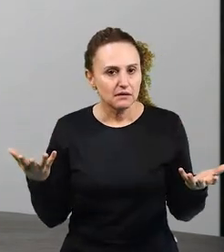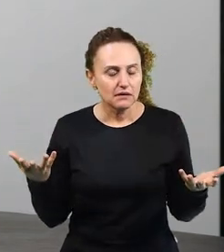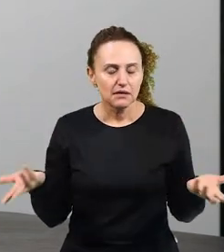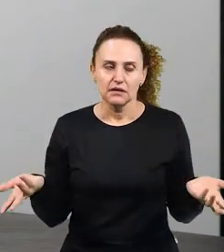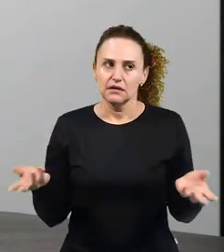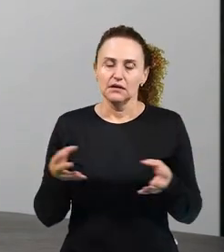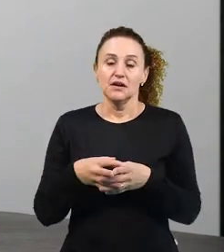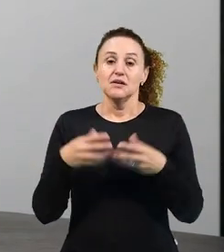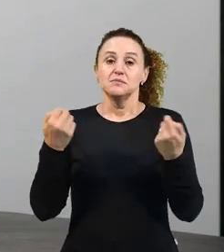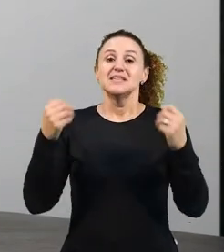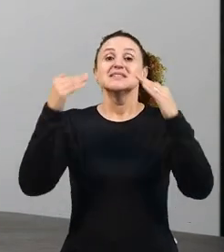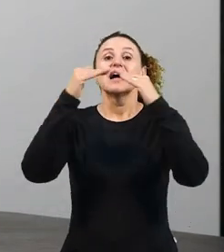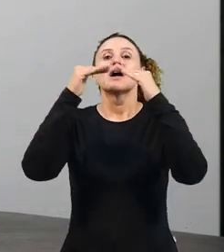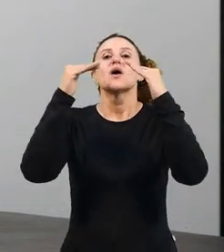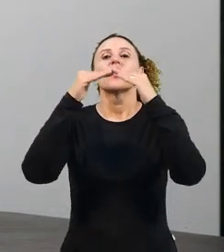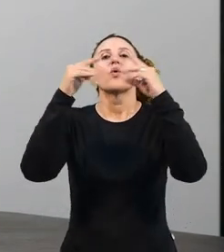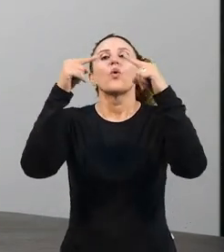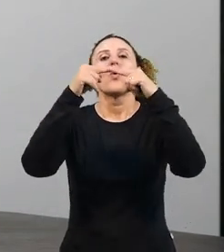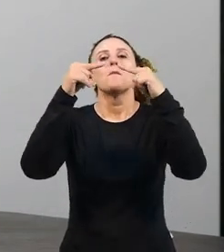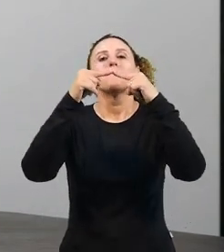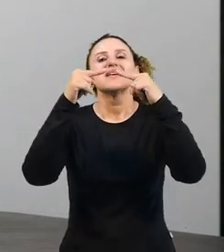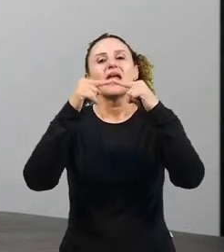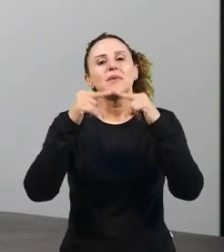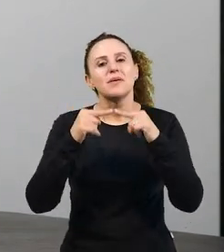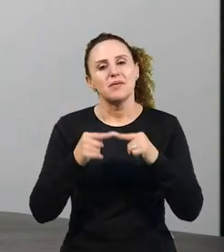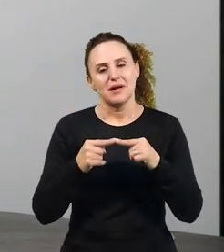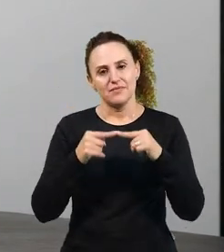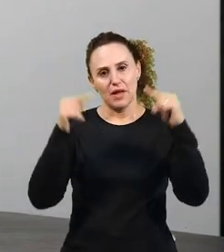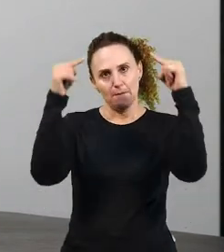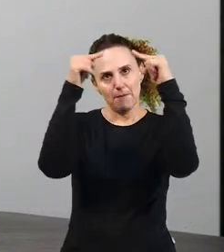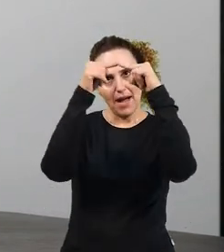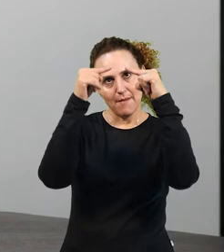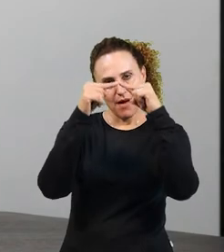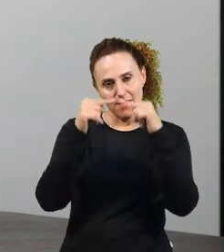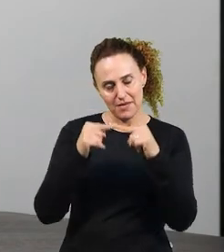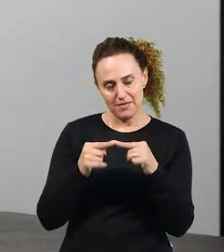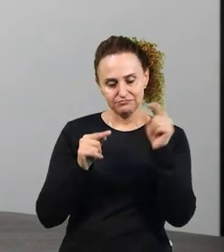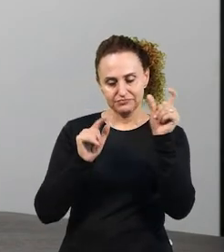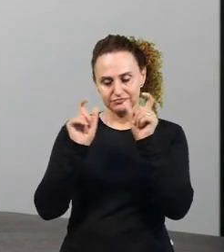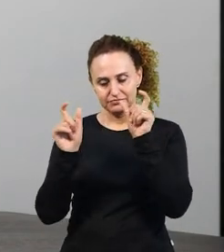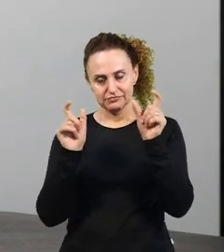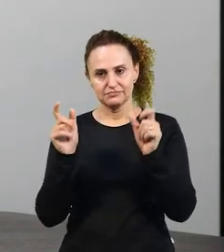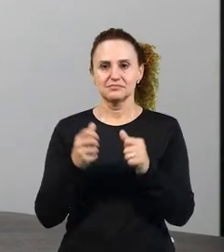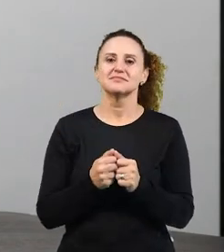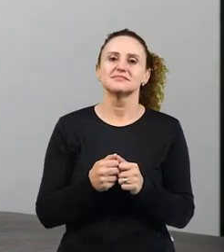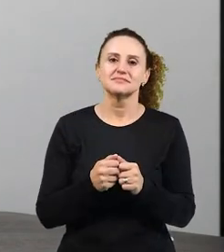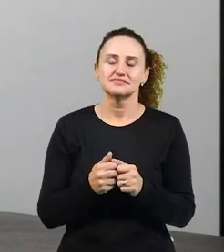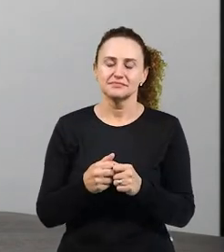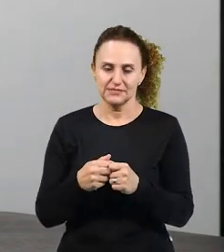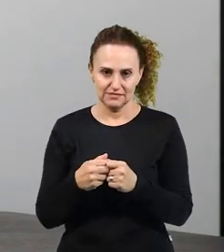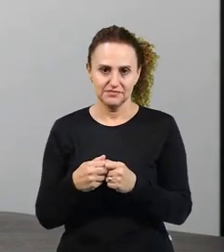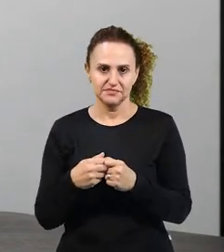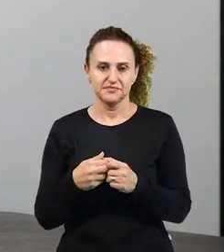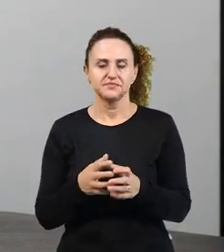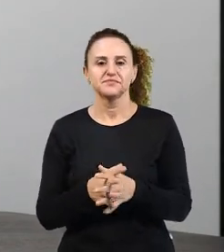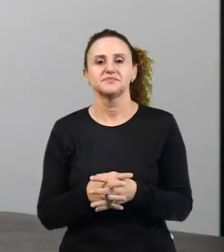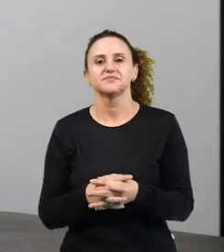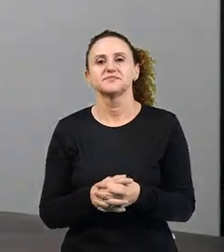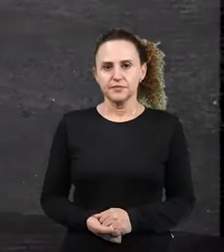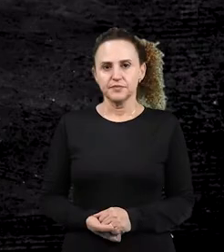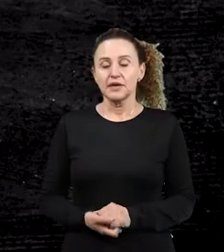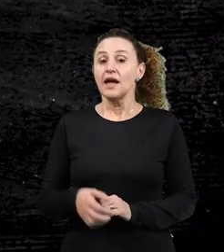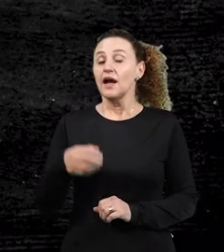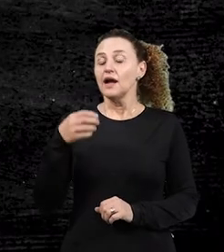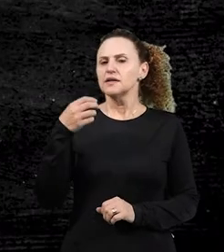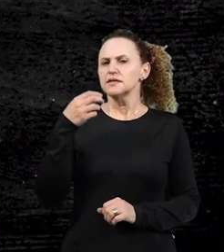S, é porque está no plural. Então, todas as outras palavras têm que estar no plural. Então,